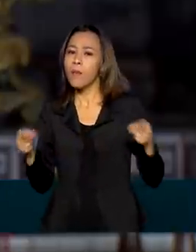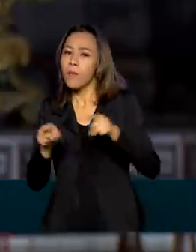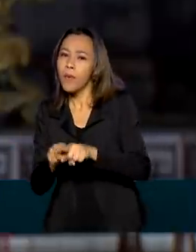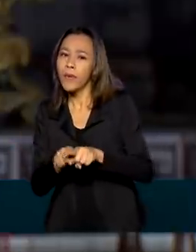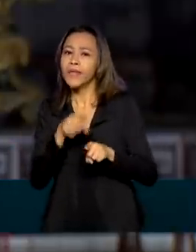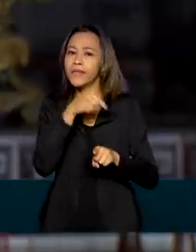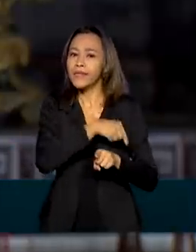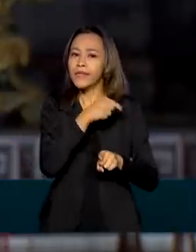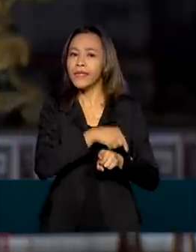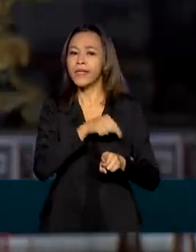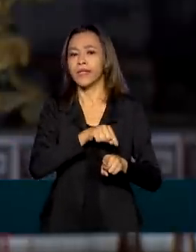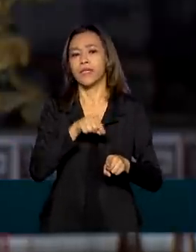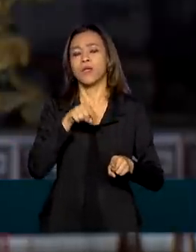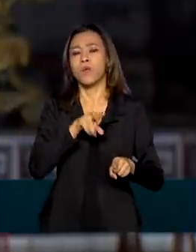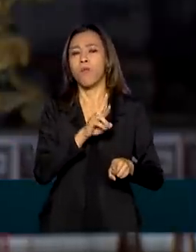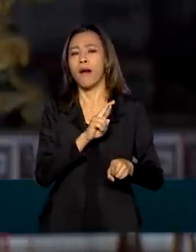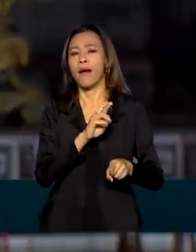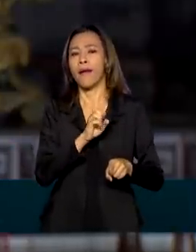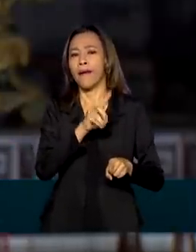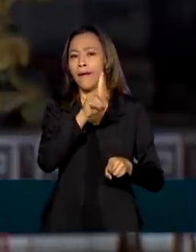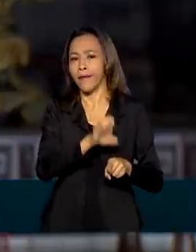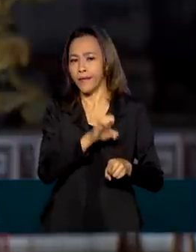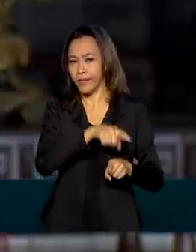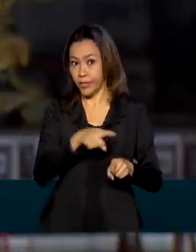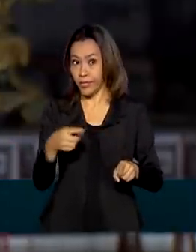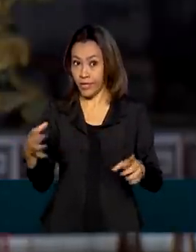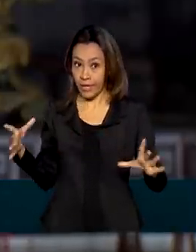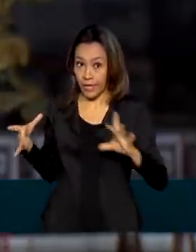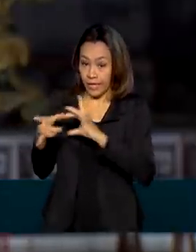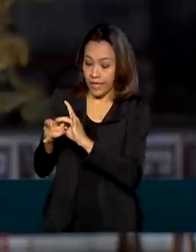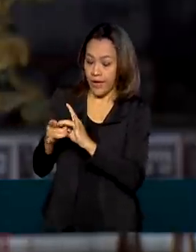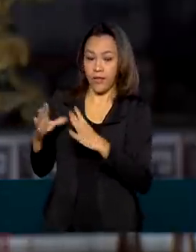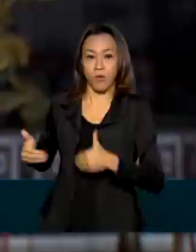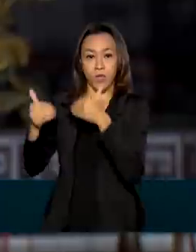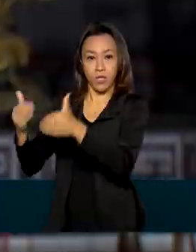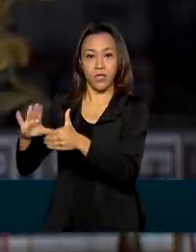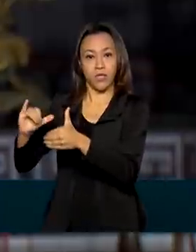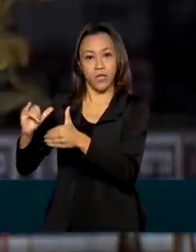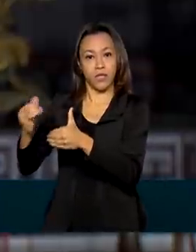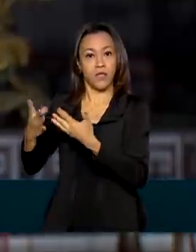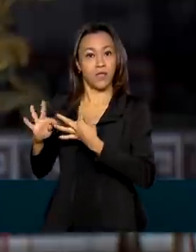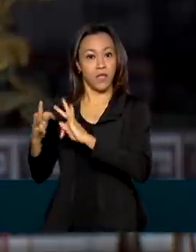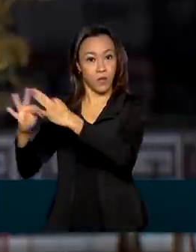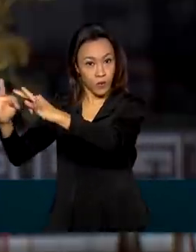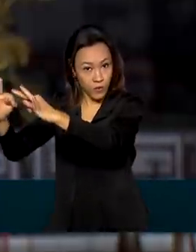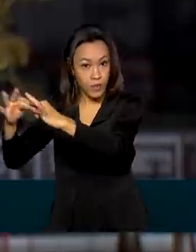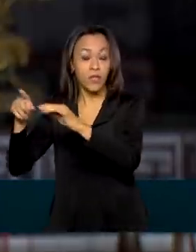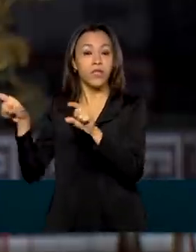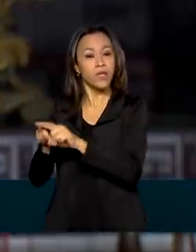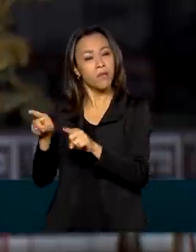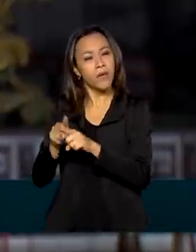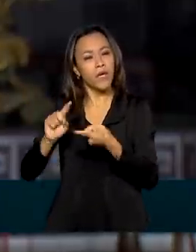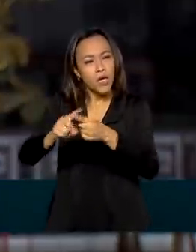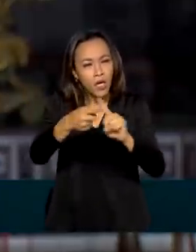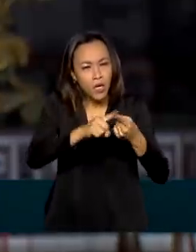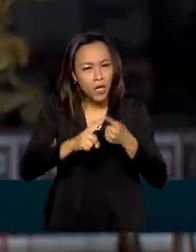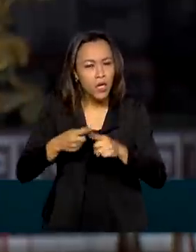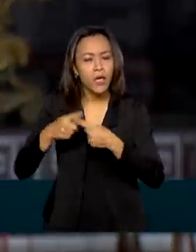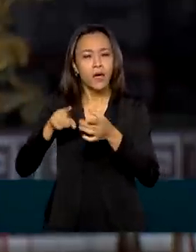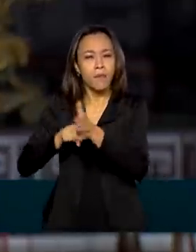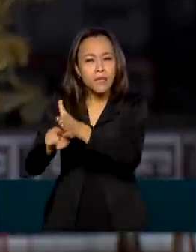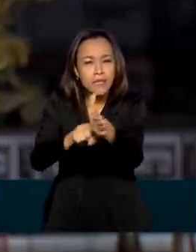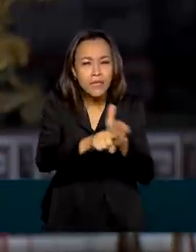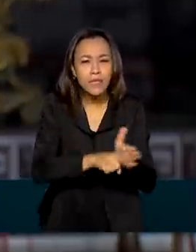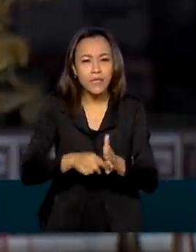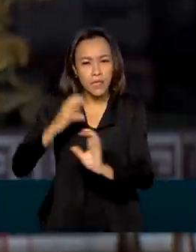que é ligada ao Ministério da Ciência, Tecnologia e Inovação e também responsável pela articulação de laboratórios de pesquisa e